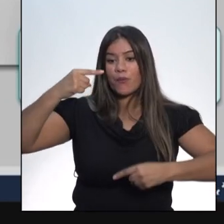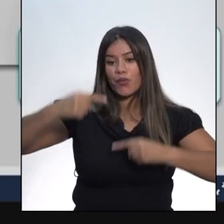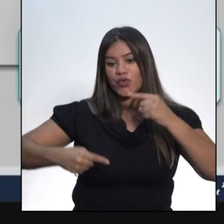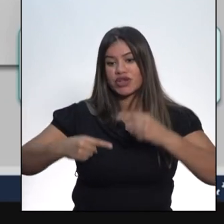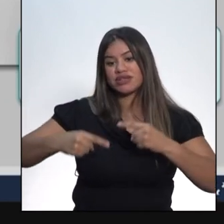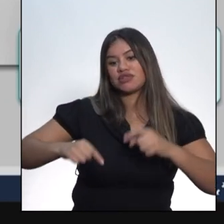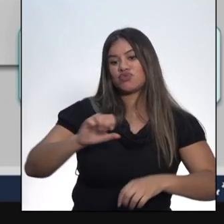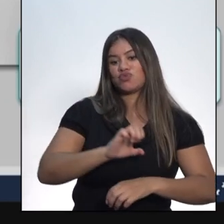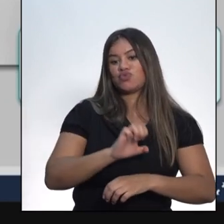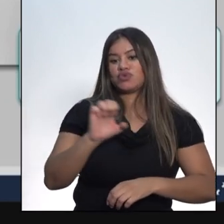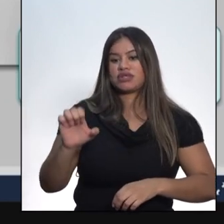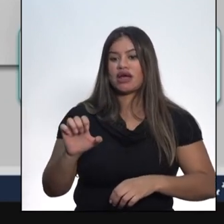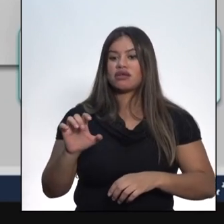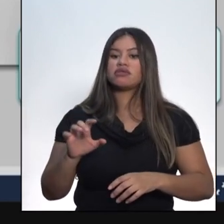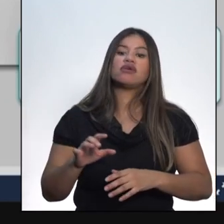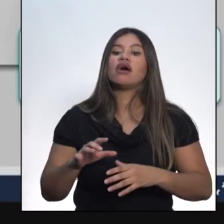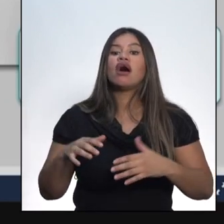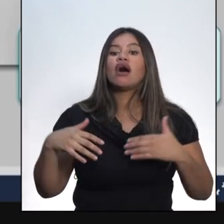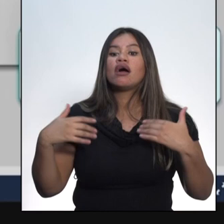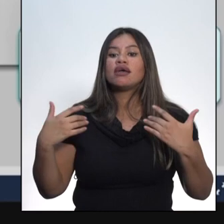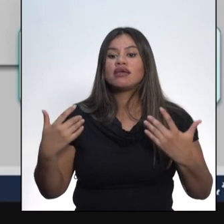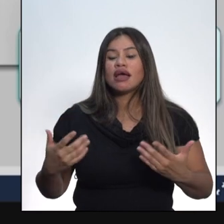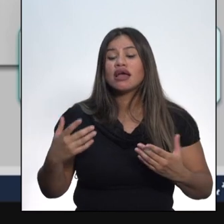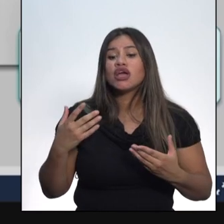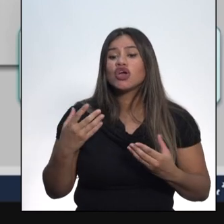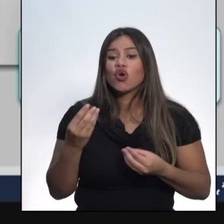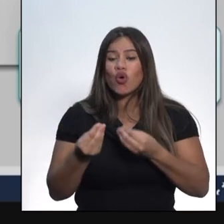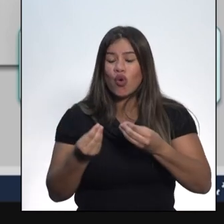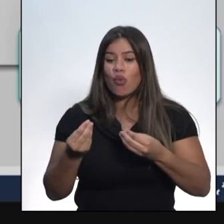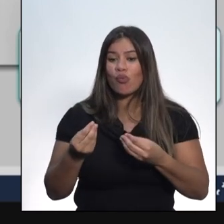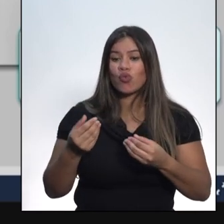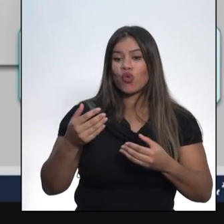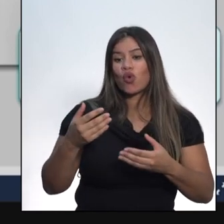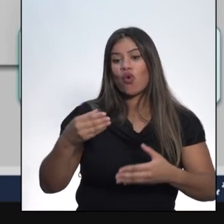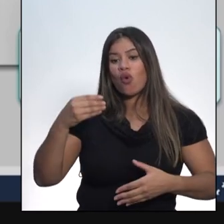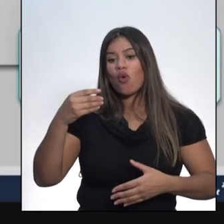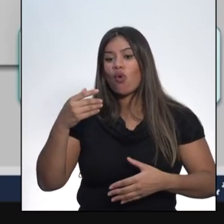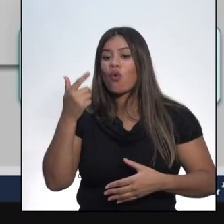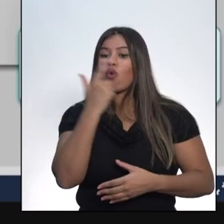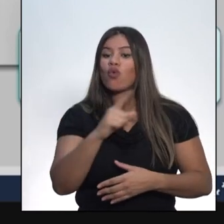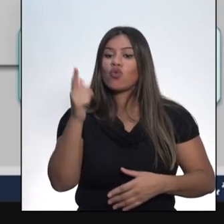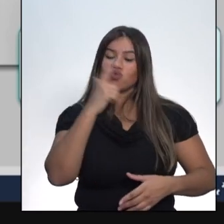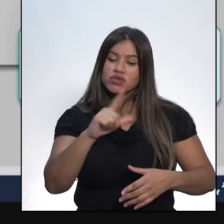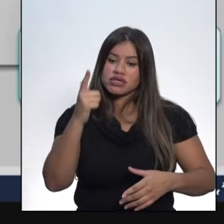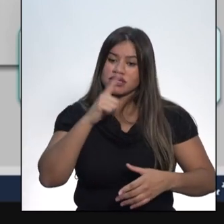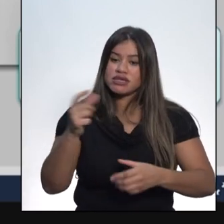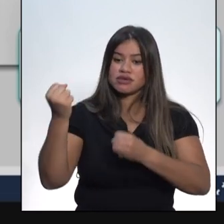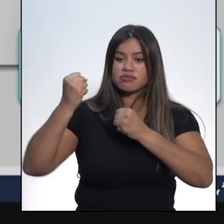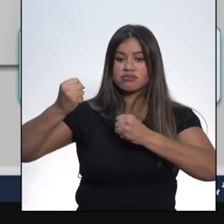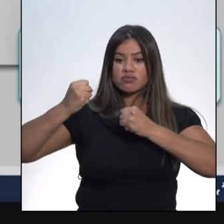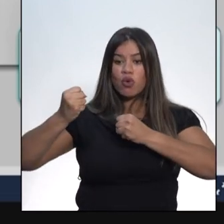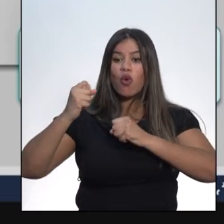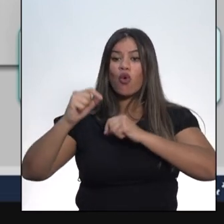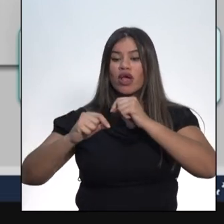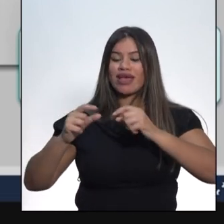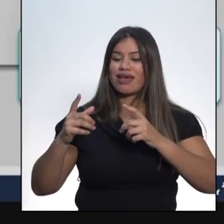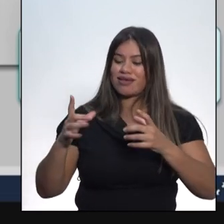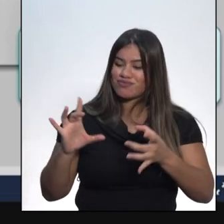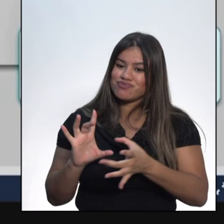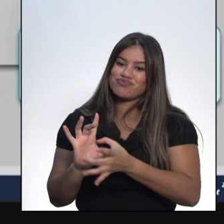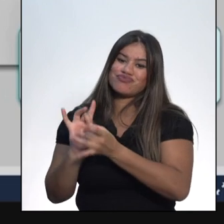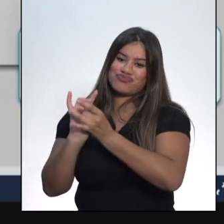Na prática, só chegavam ao poder estadual e municipal as oligarquias que eram aliadas ao governo federal.